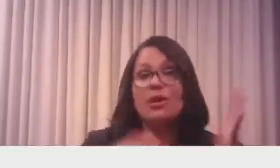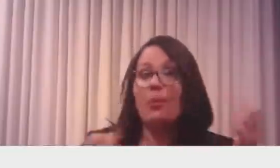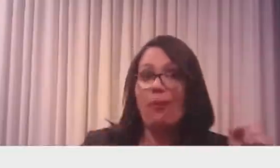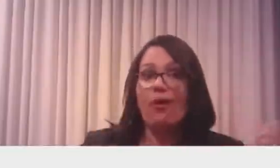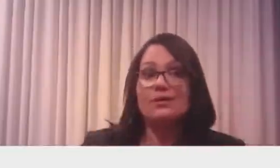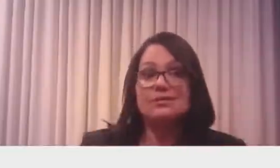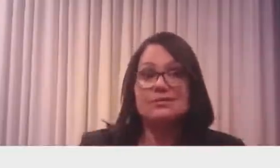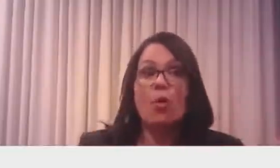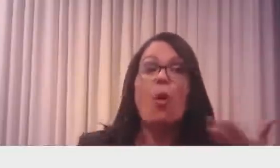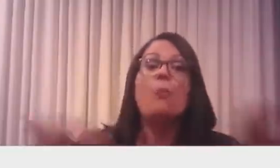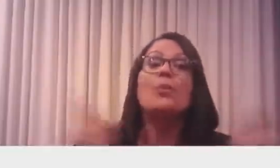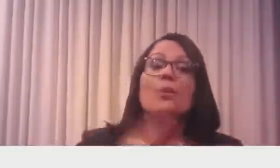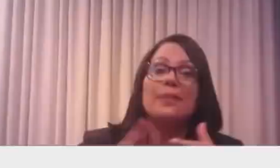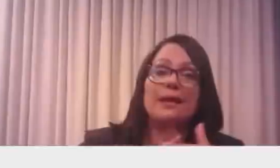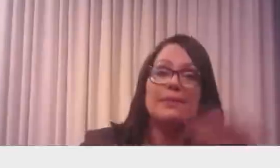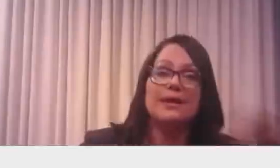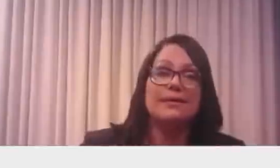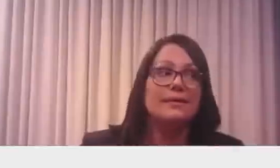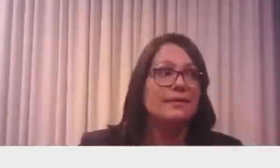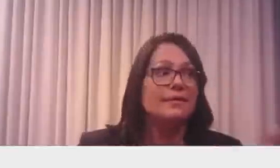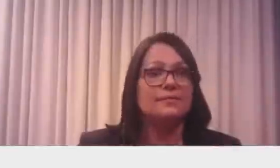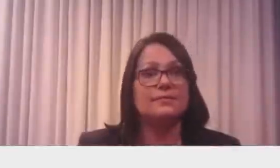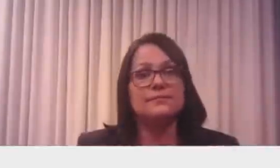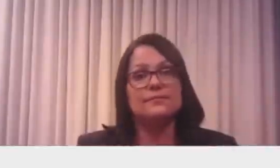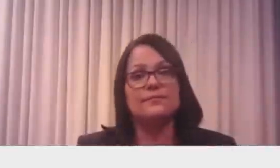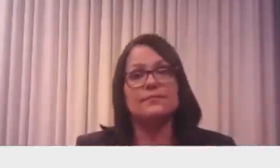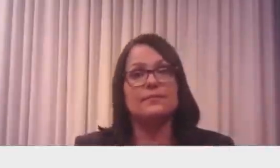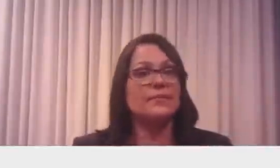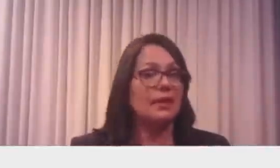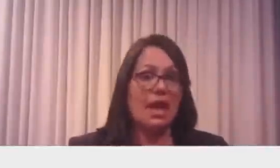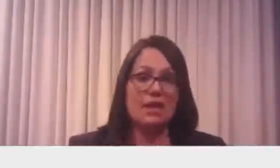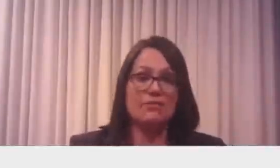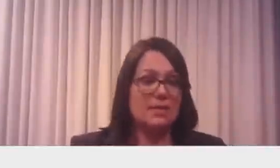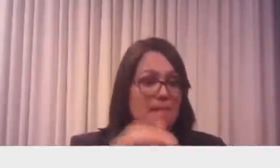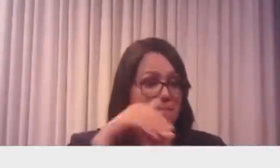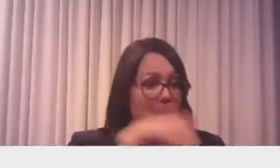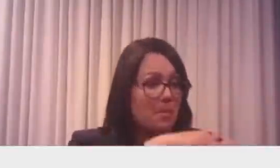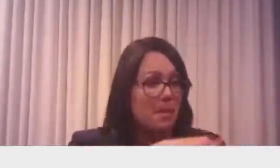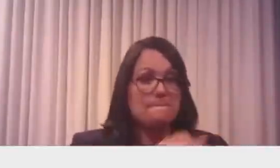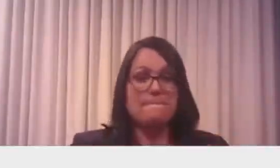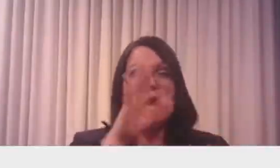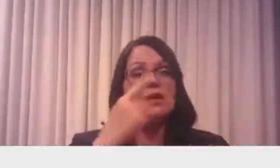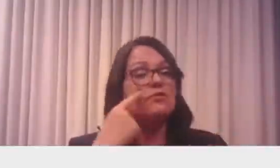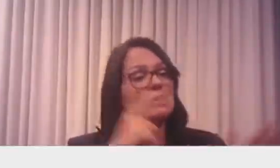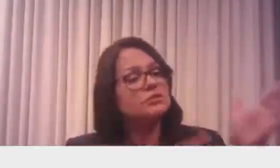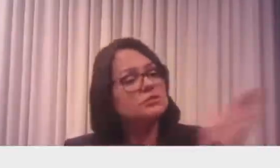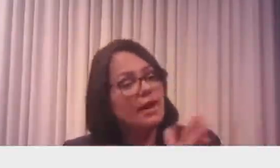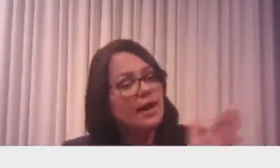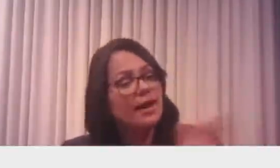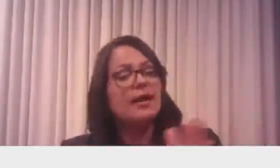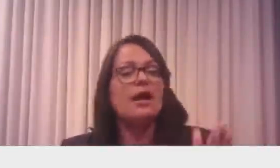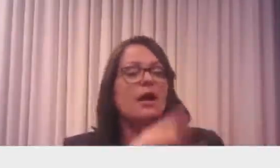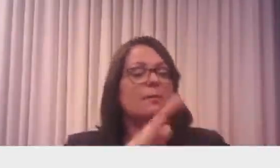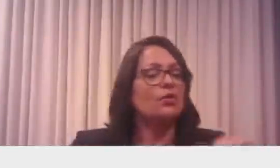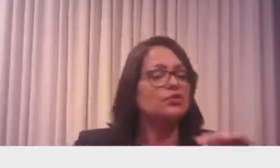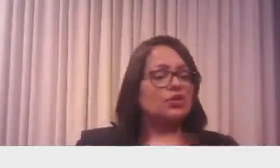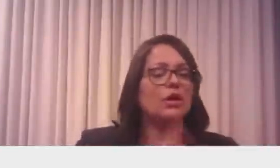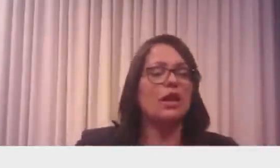Qual é a bronca dos caras aqui? Que nem sempre eu escolho o mais votado. a gente faz uma análise da vida do pessoal, a vida profissional.